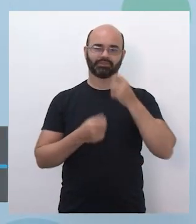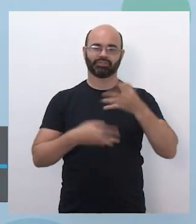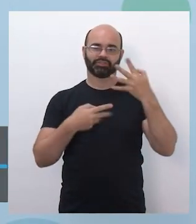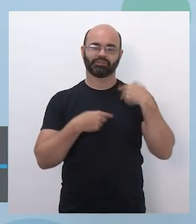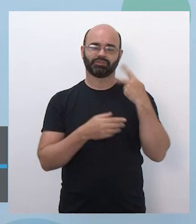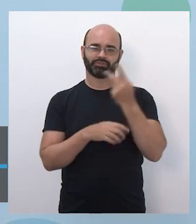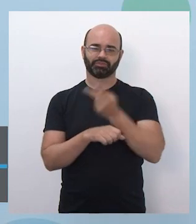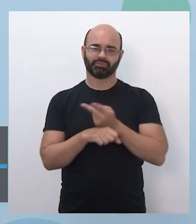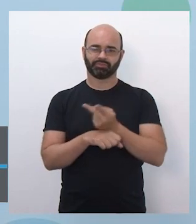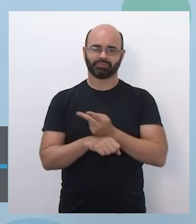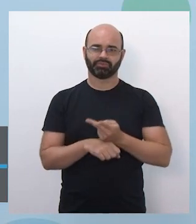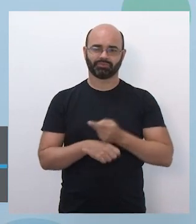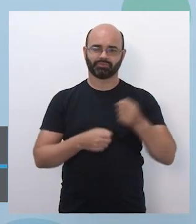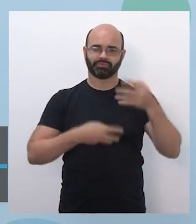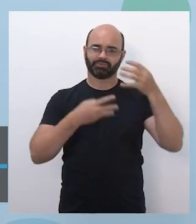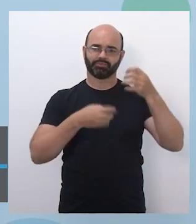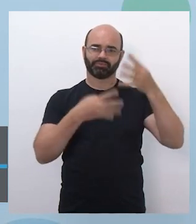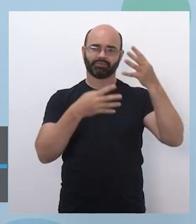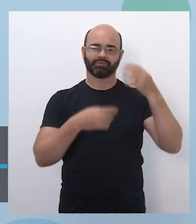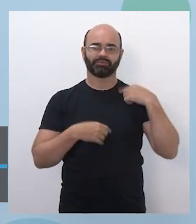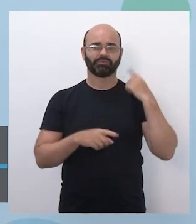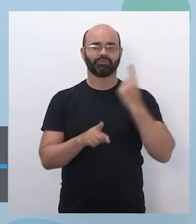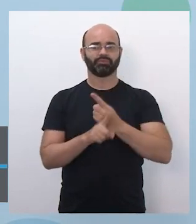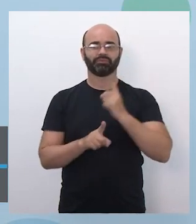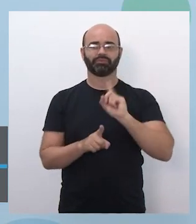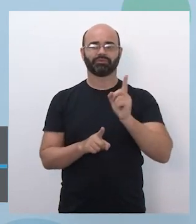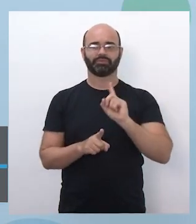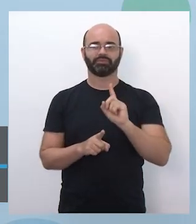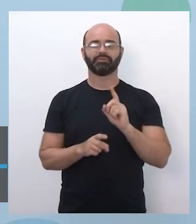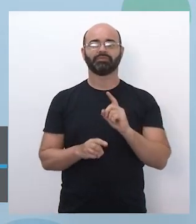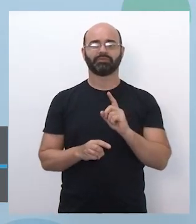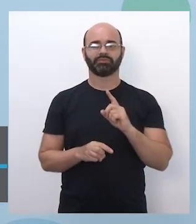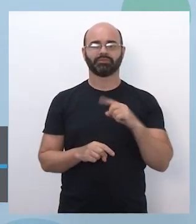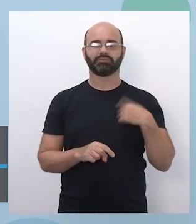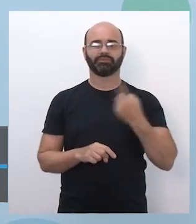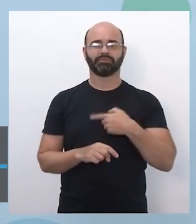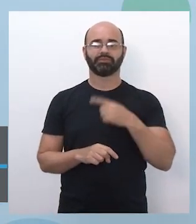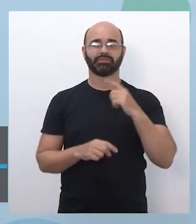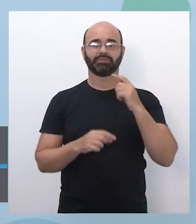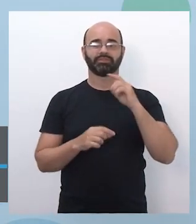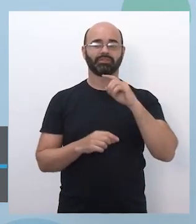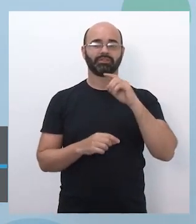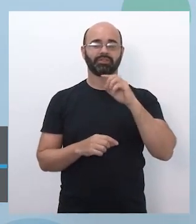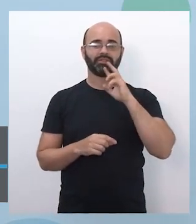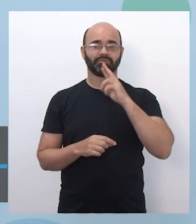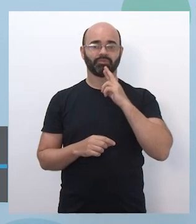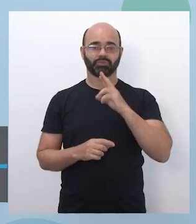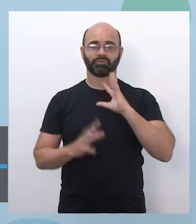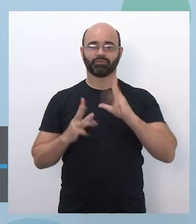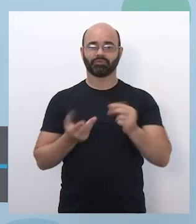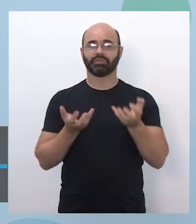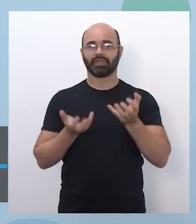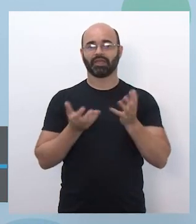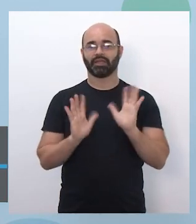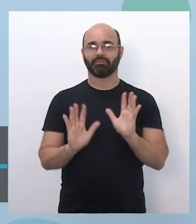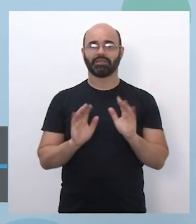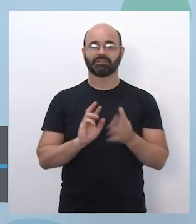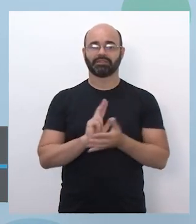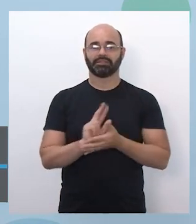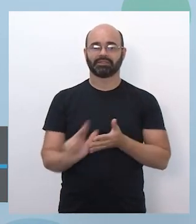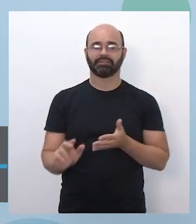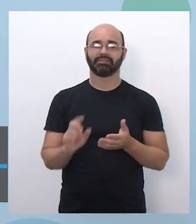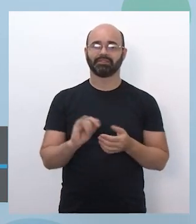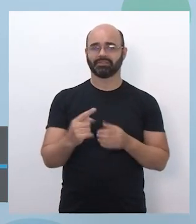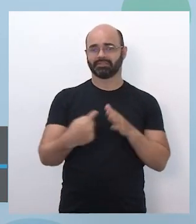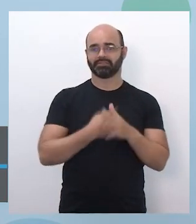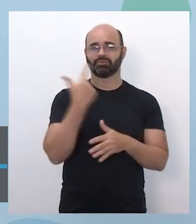responder, eu acho que eu não encontrei, a gente tenta responder todas as perguntas, mas são muitas, então, se você puder fazer de